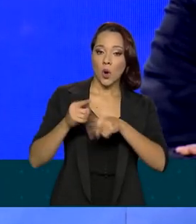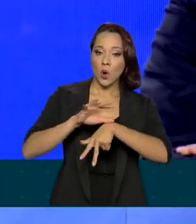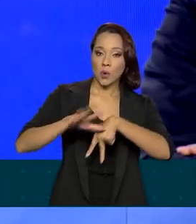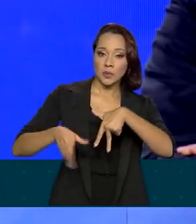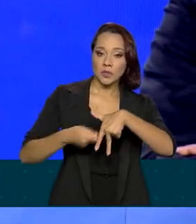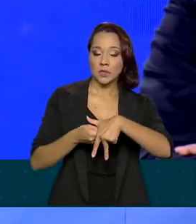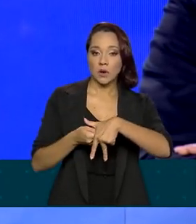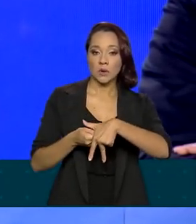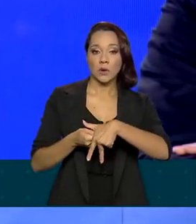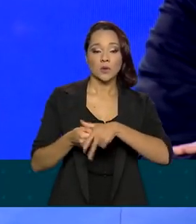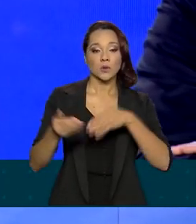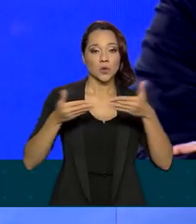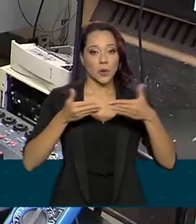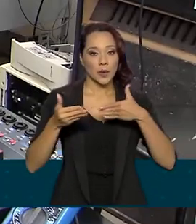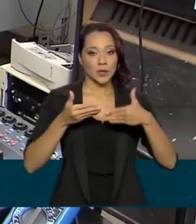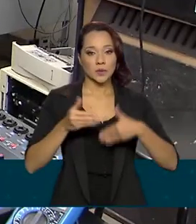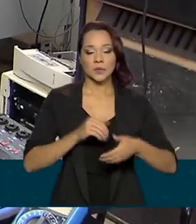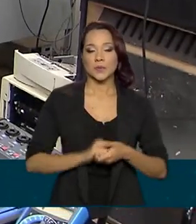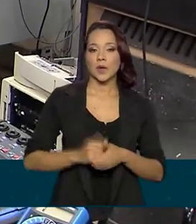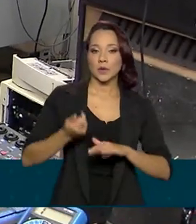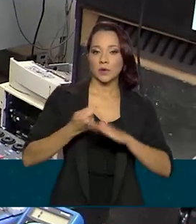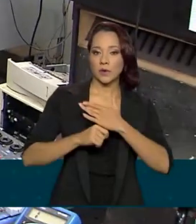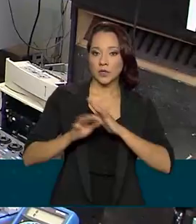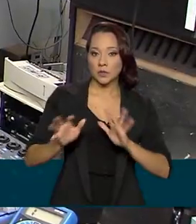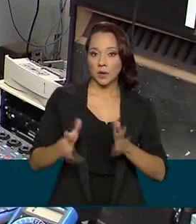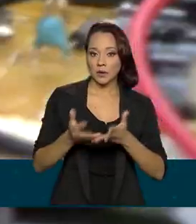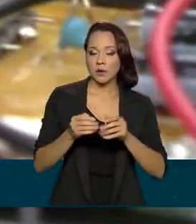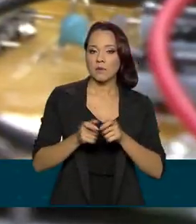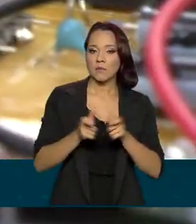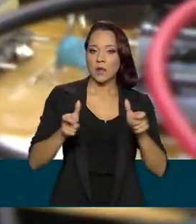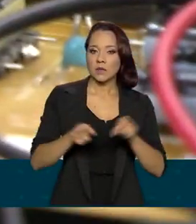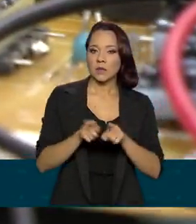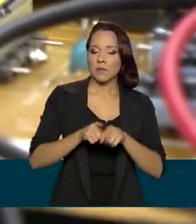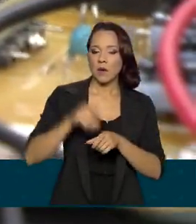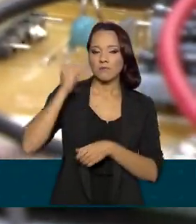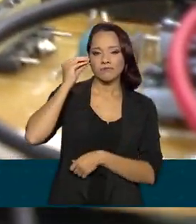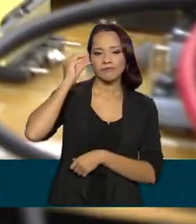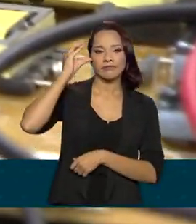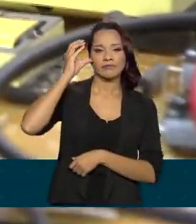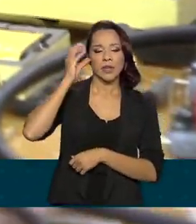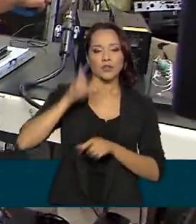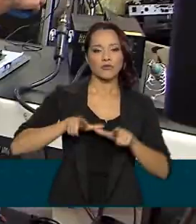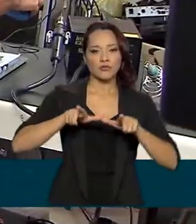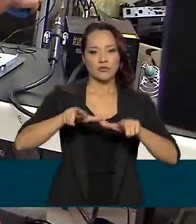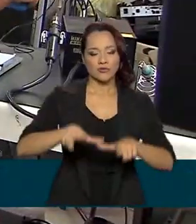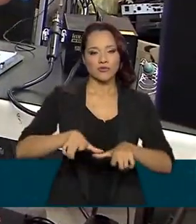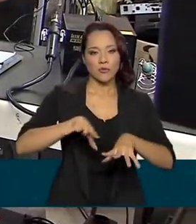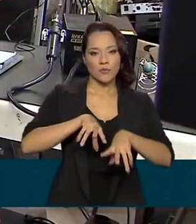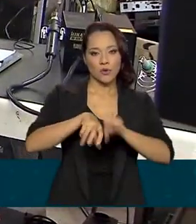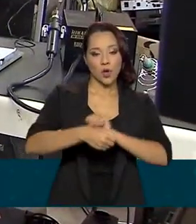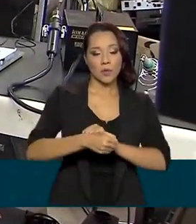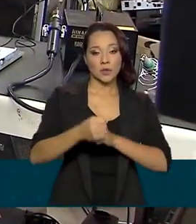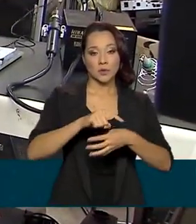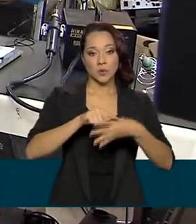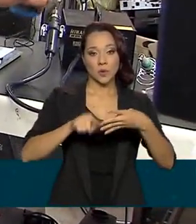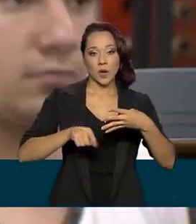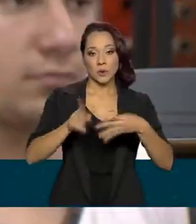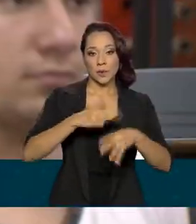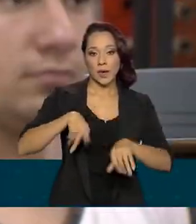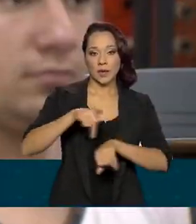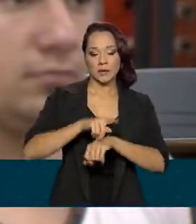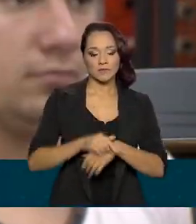comércio e nos investimentos. Foi ampliado ainda o reconhecimento de diplomas entre os quatro países.